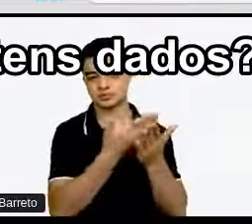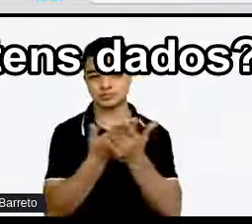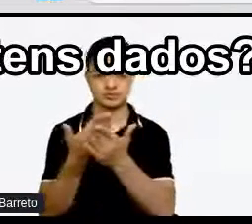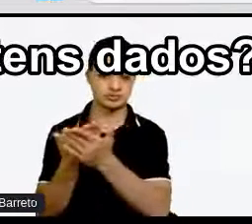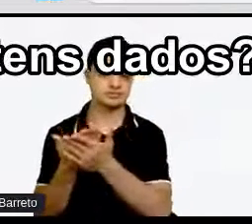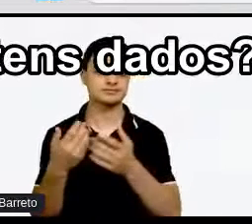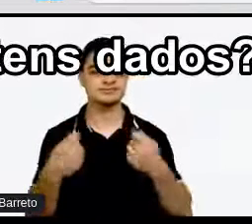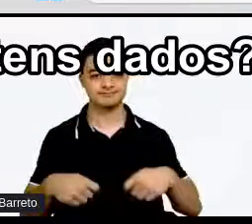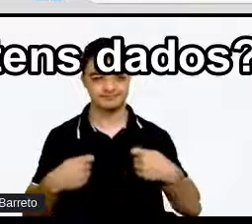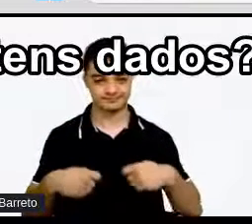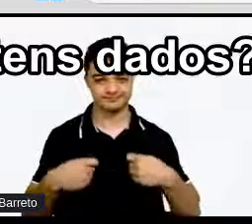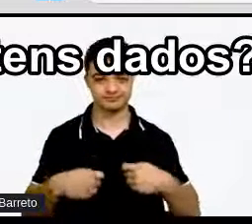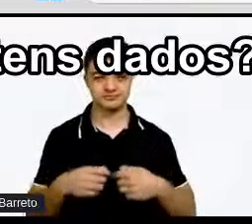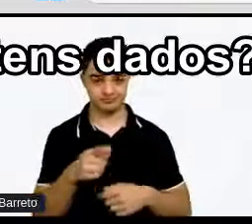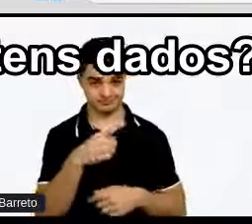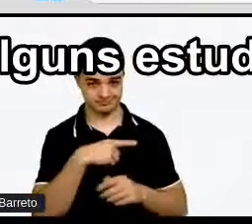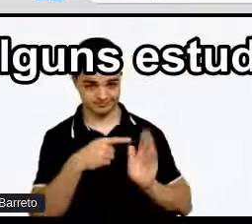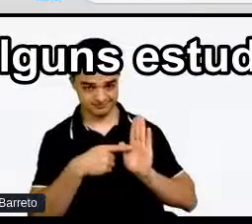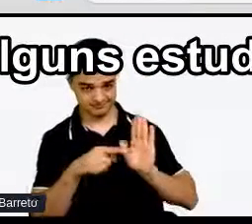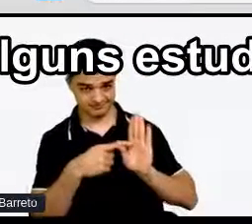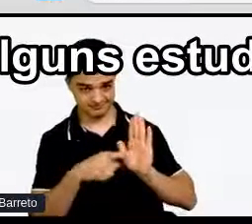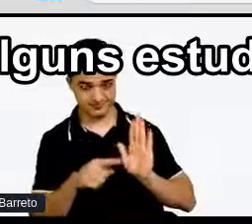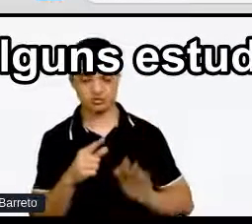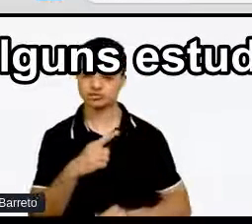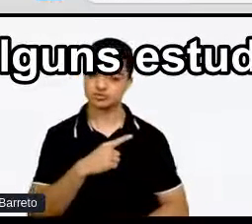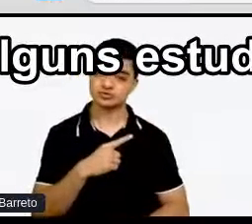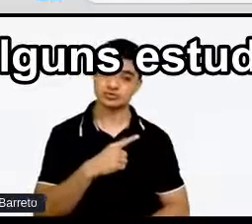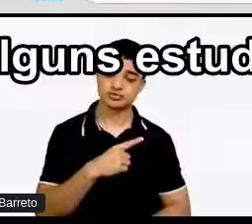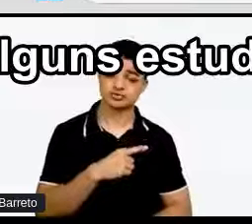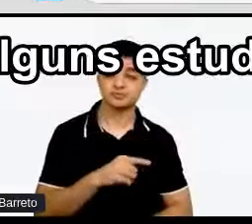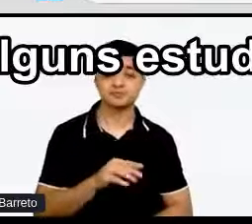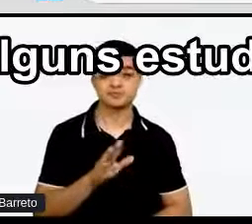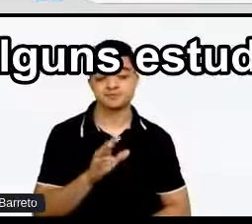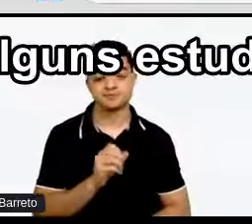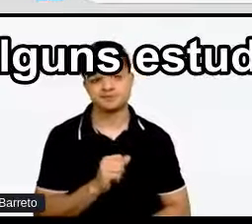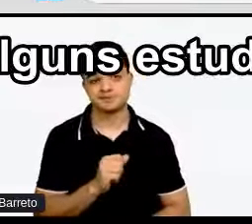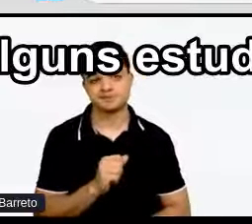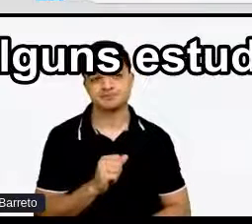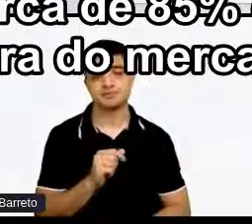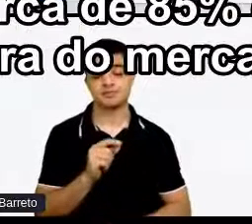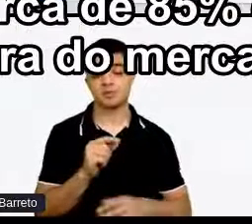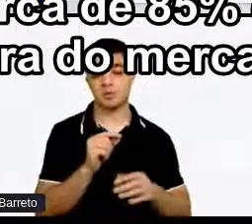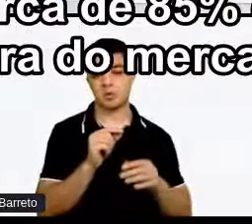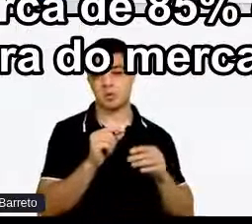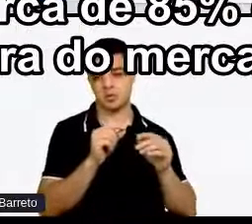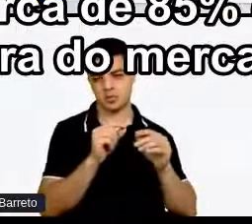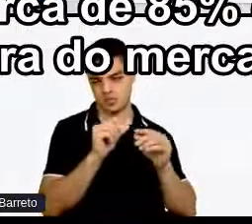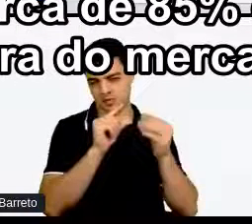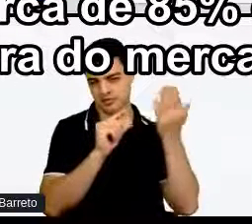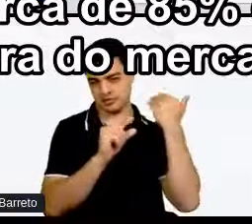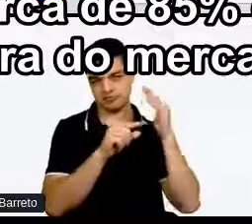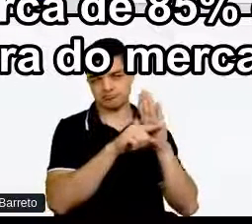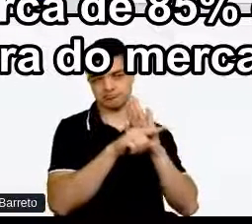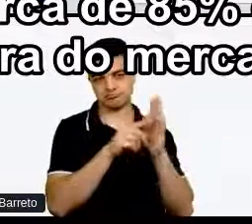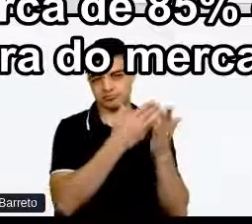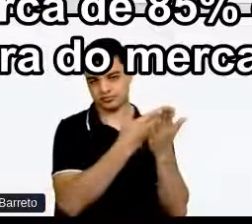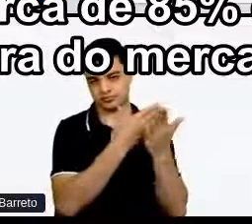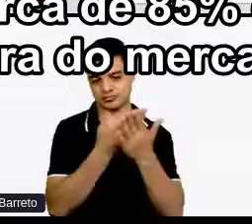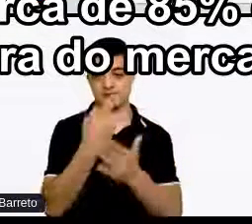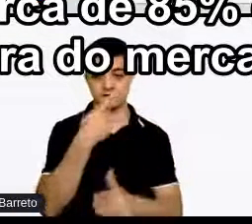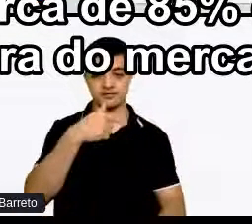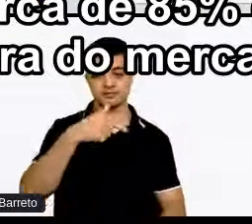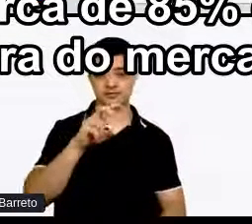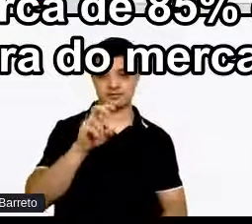Cris Mas tu tens dados Eu tenho alguns Por exemplo A gente tem Alguns estudos Mais recentes Que dizem Que cerca de 85% Das pessoas